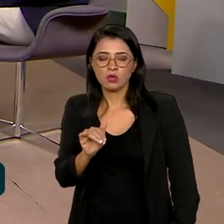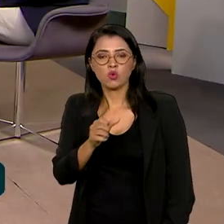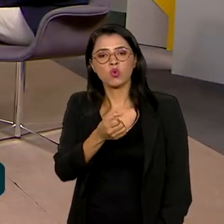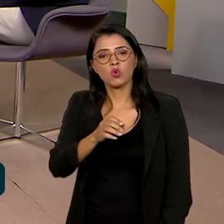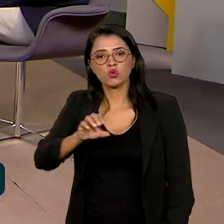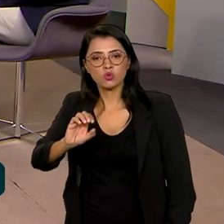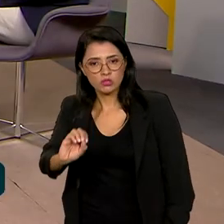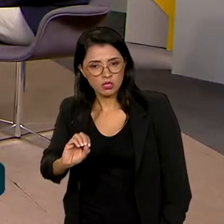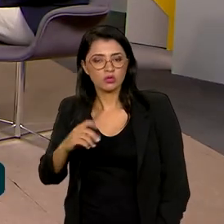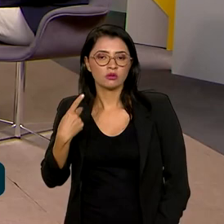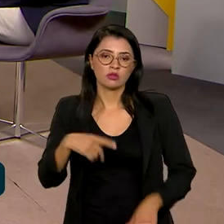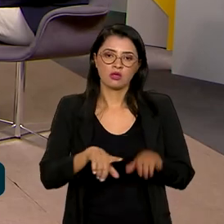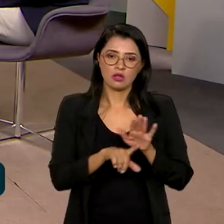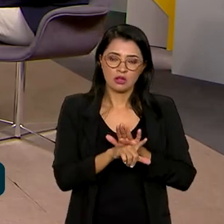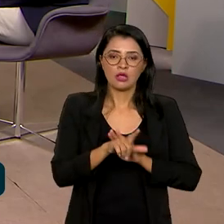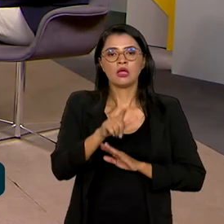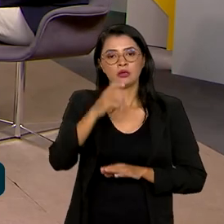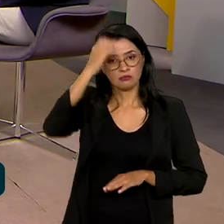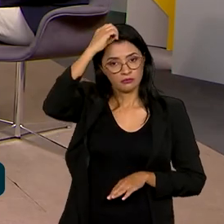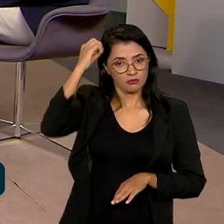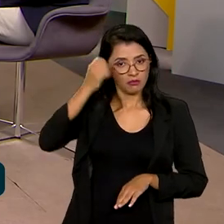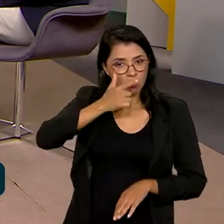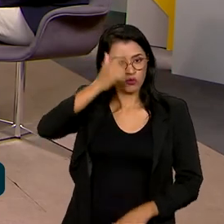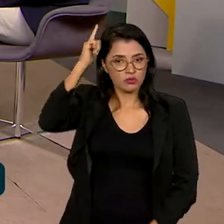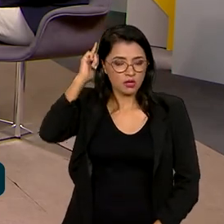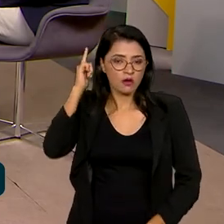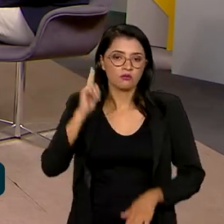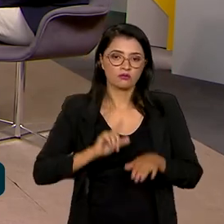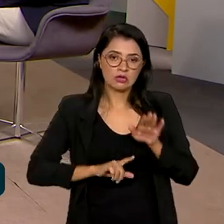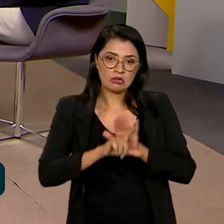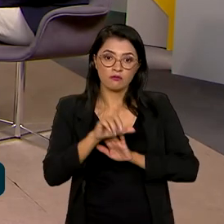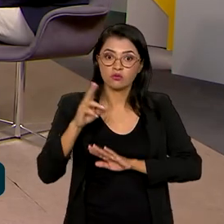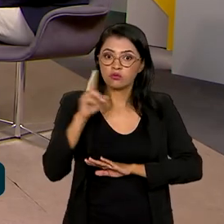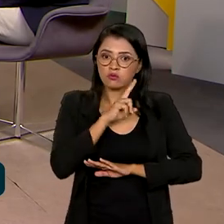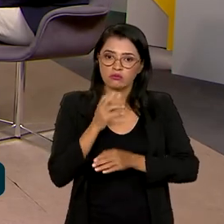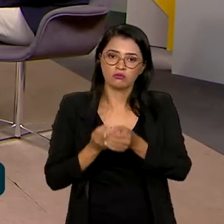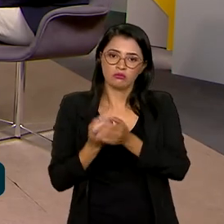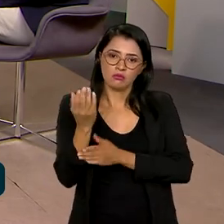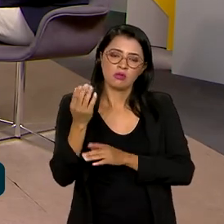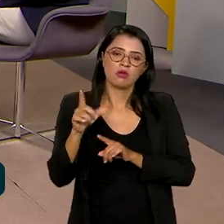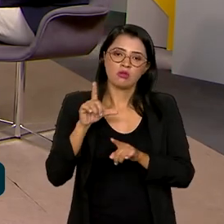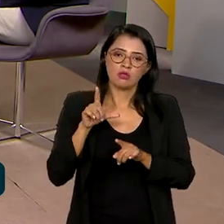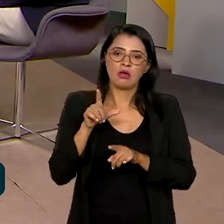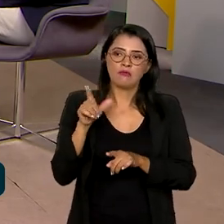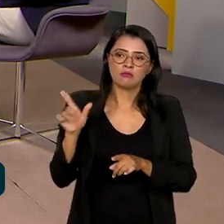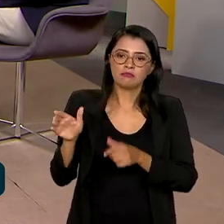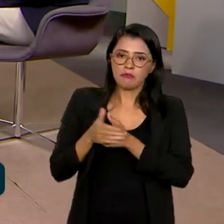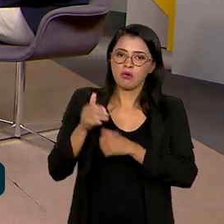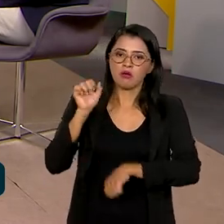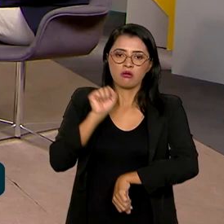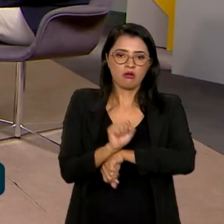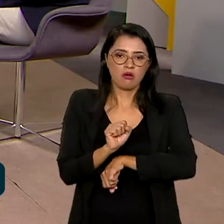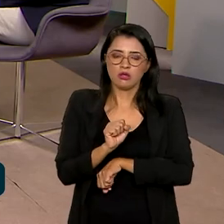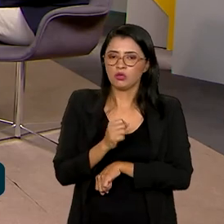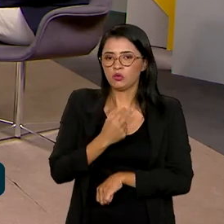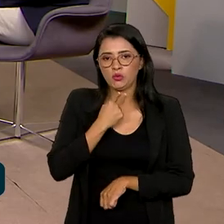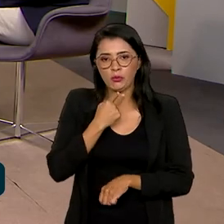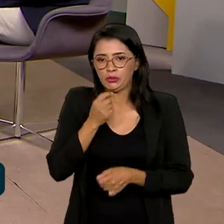milhões da lei Paulo Gustavo, né? Que foi uma lei emergencial que estava represada, não foi possível